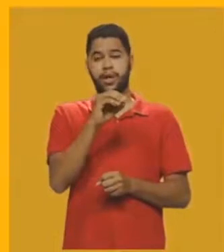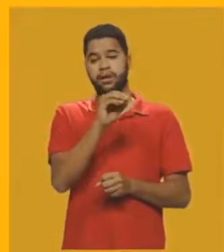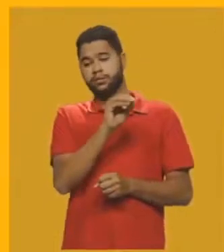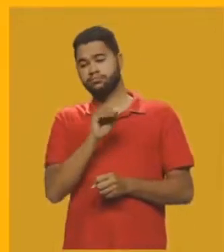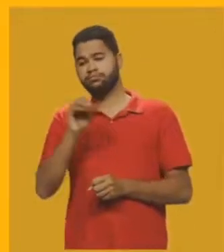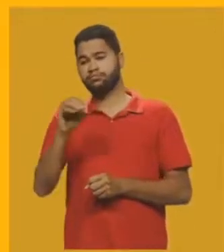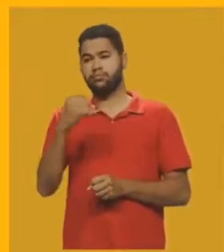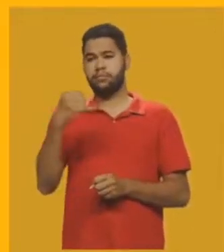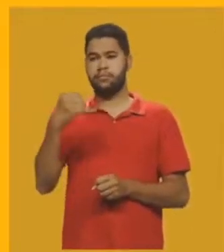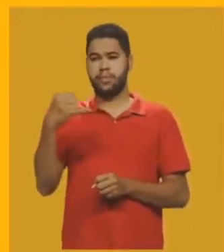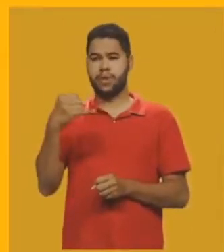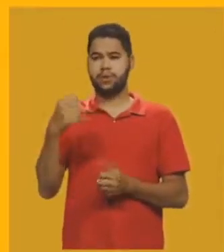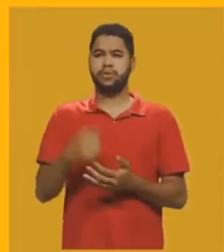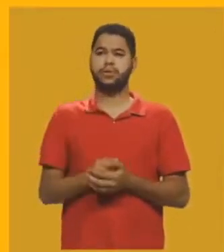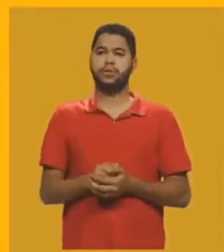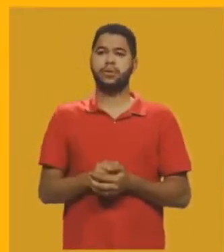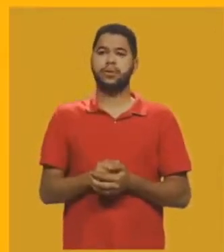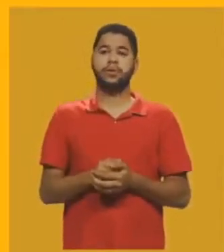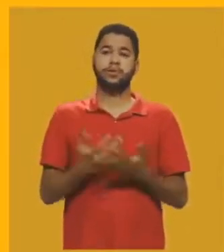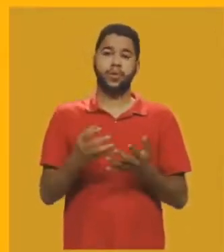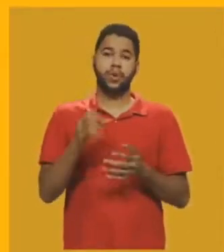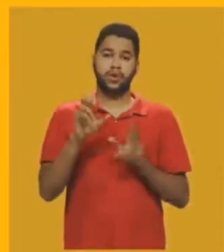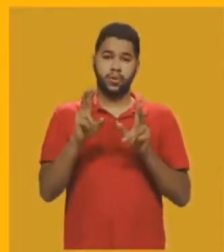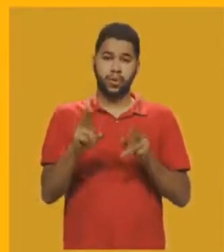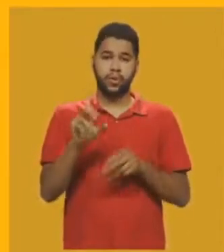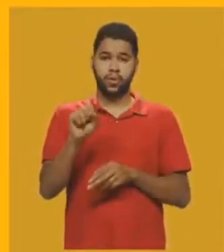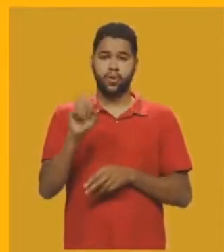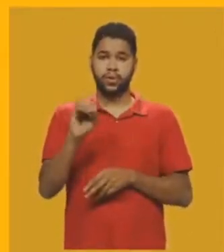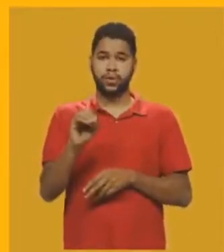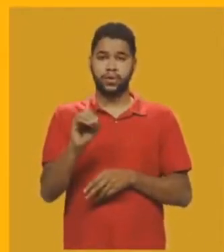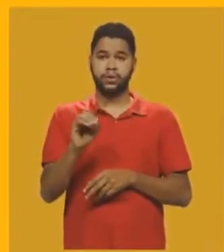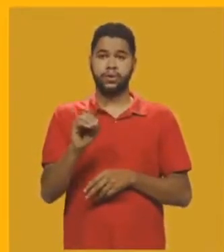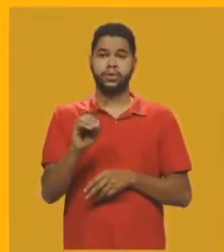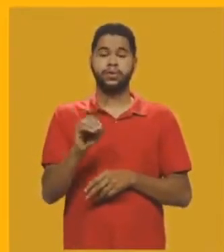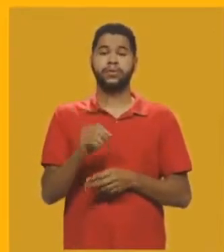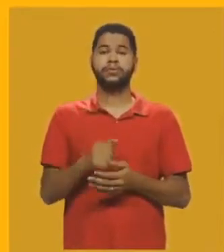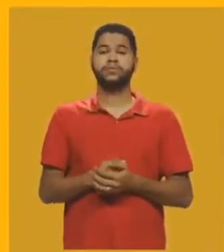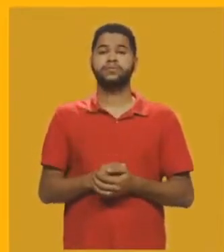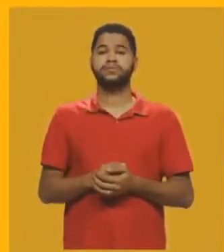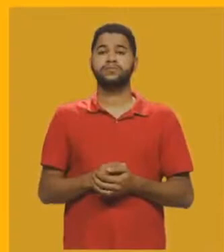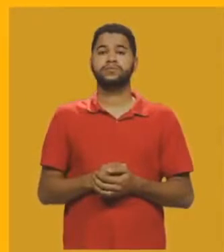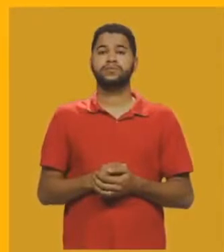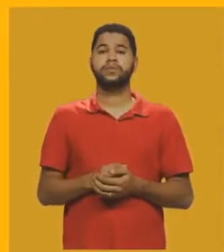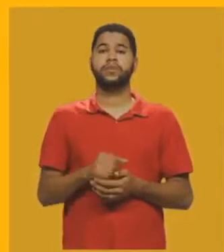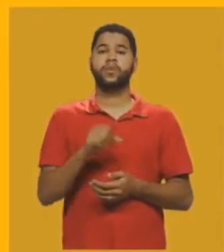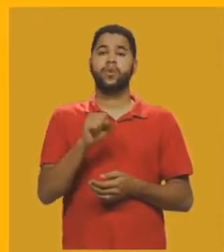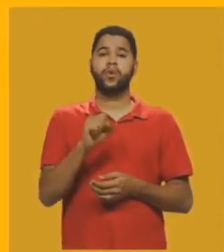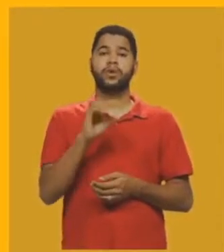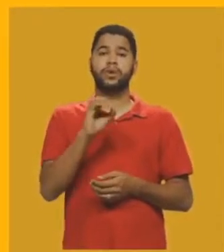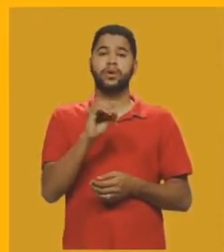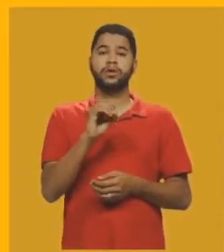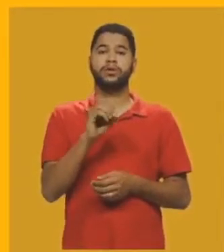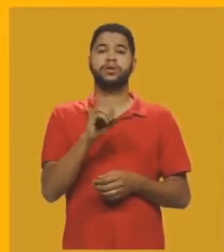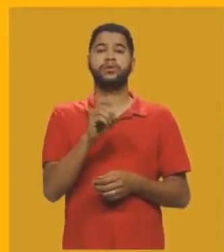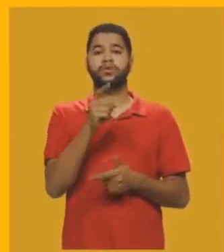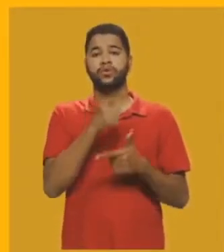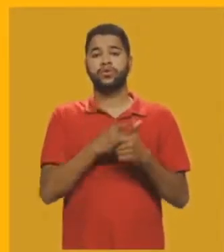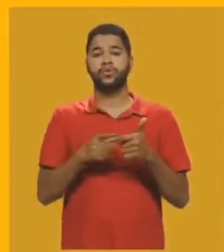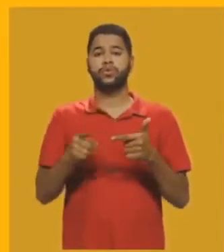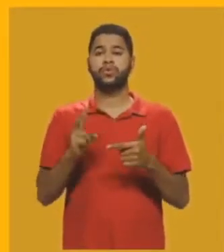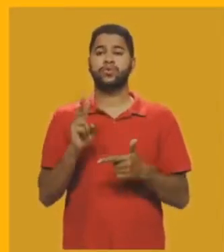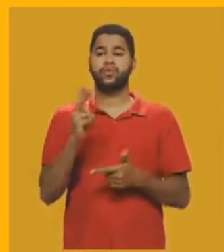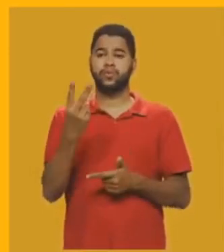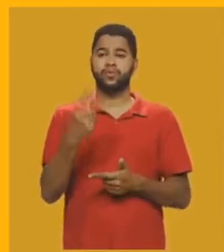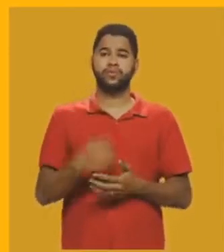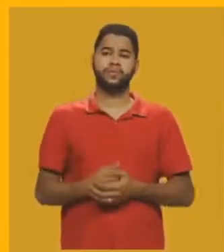90 menos 10 dá 80. Então, X é igual a quanto? 80 dividido por 2. Então, X é